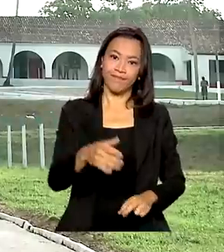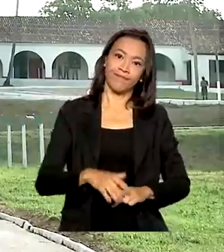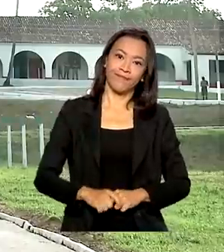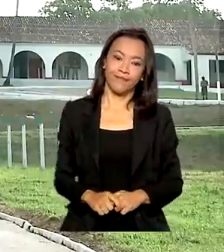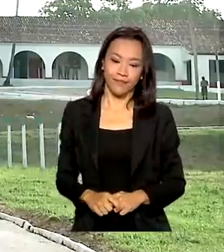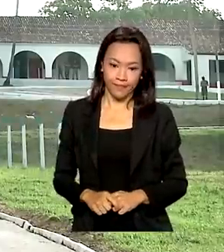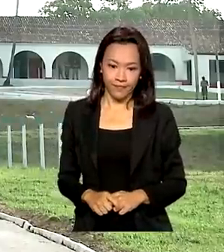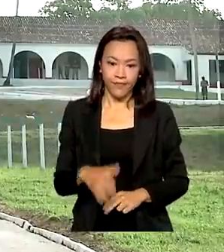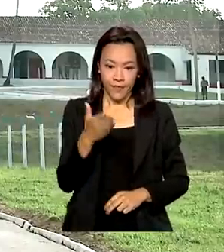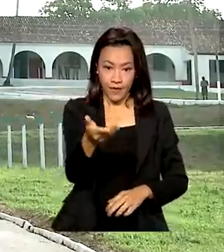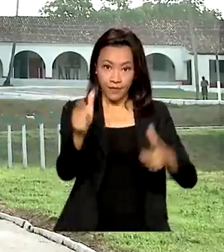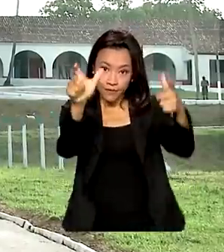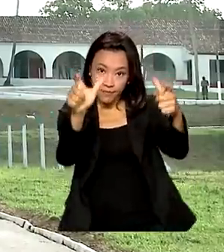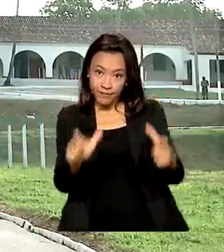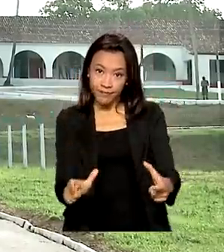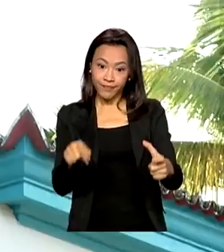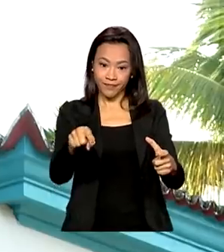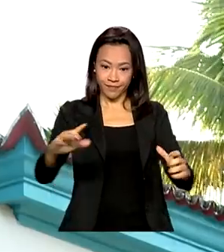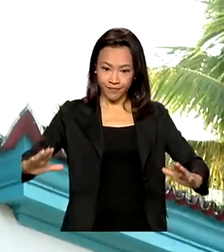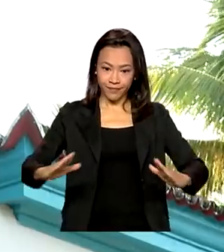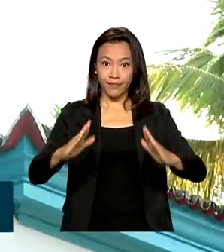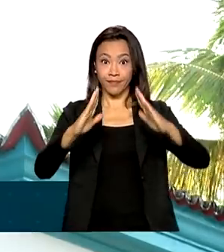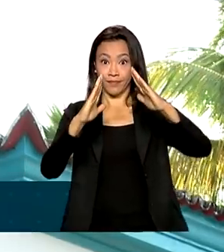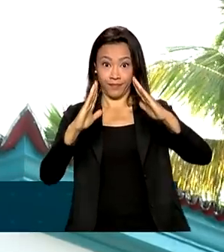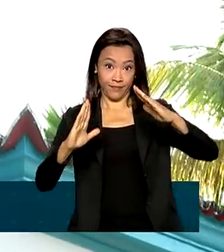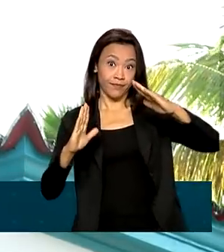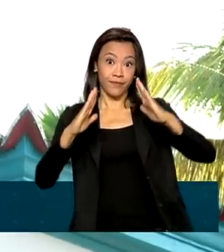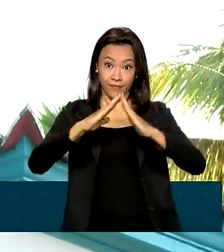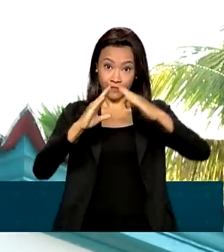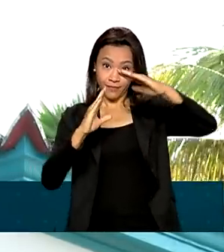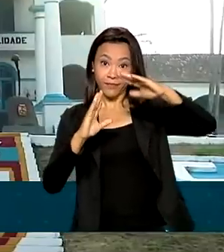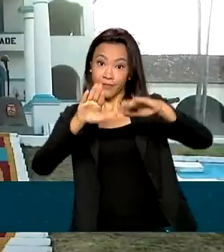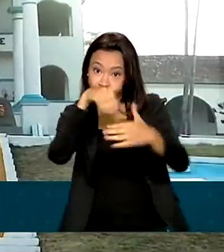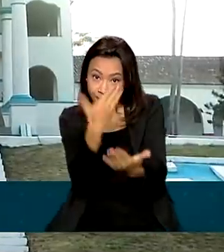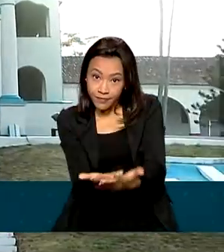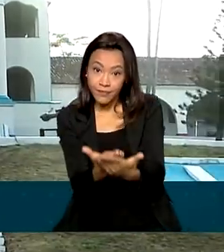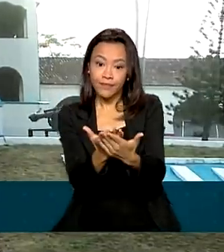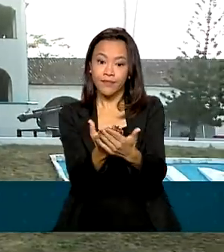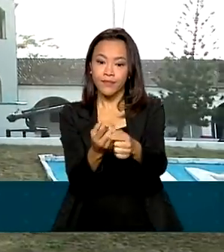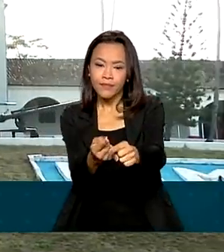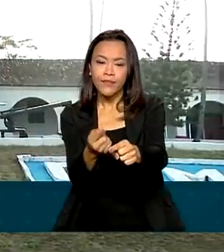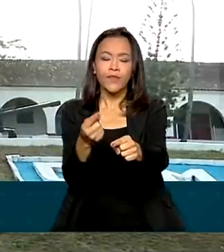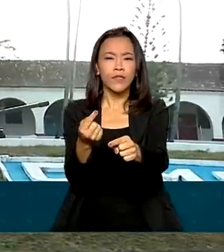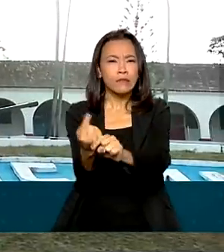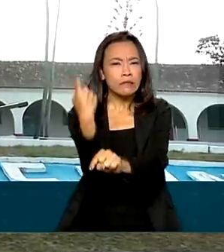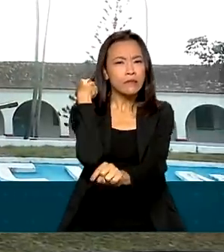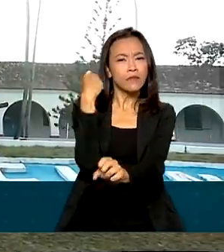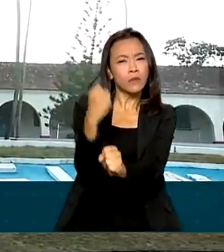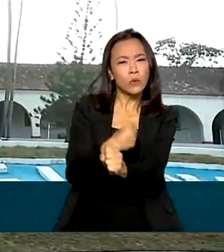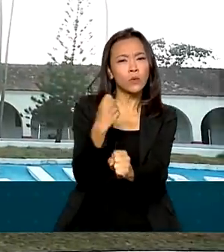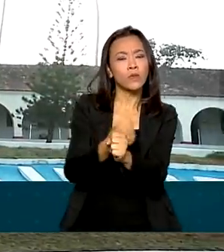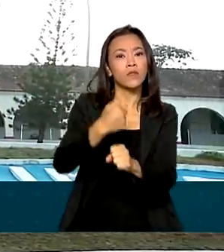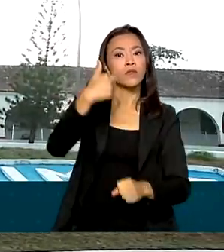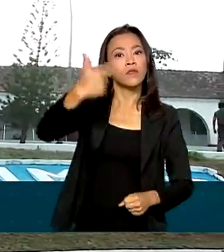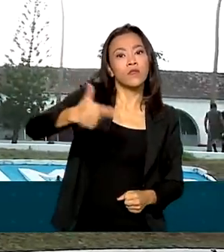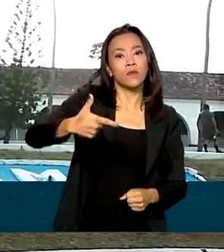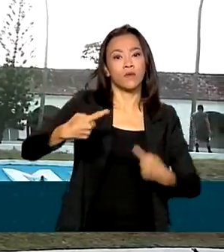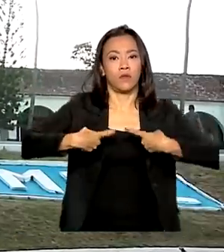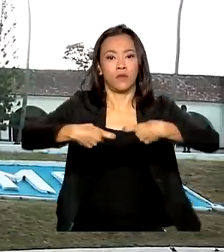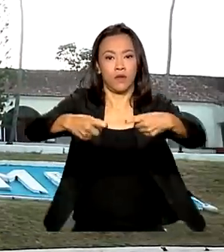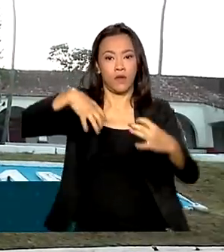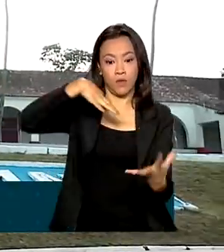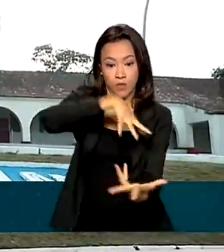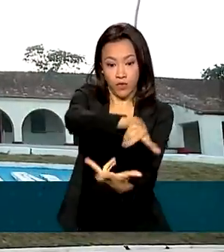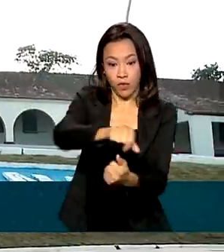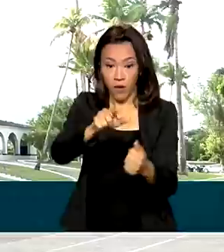O campo de instrução marechal Newton Cavalcante foi construído ainda na Segunda Guerra Mundial. Hoje ele funciona como